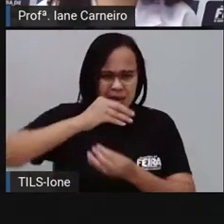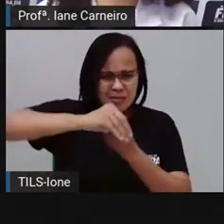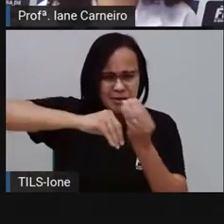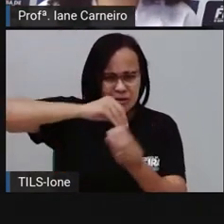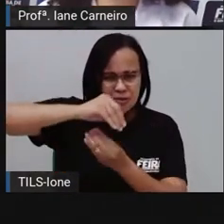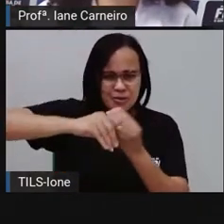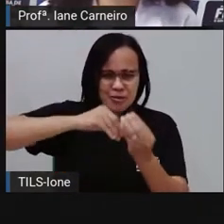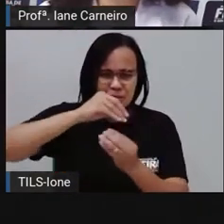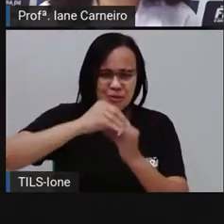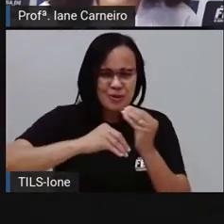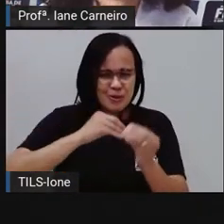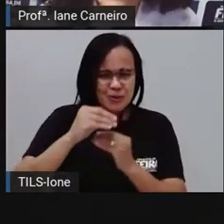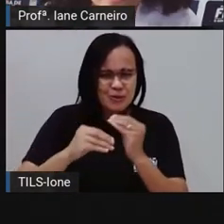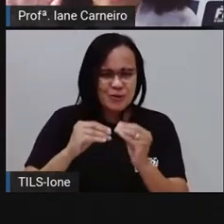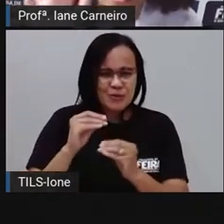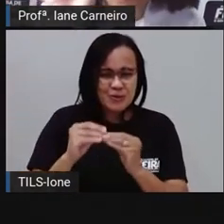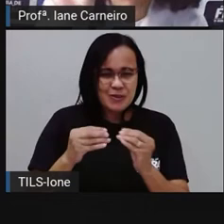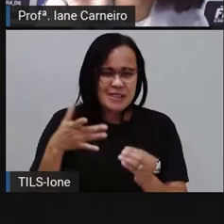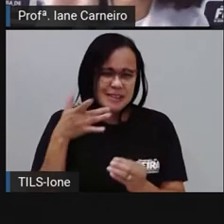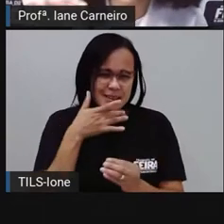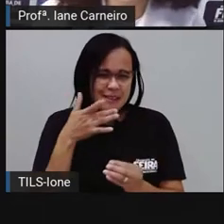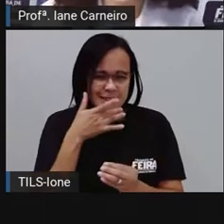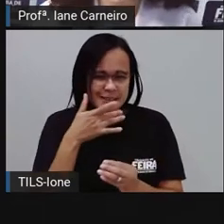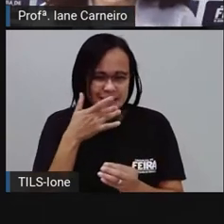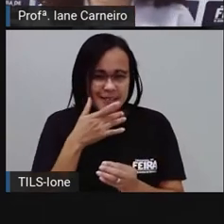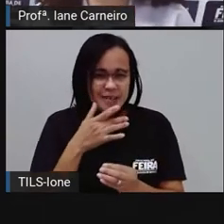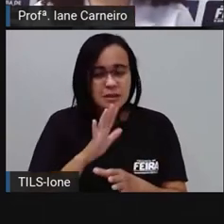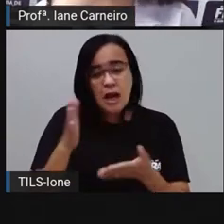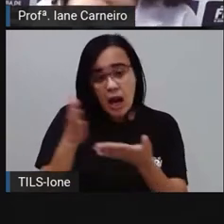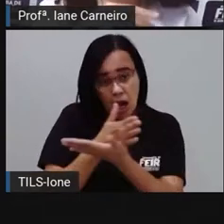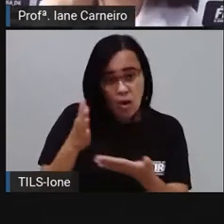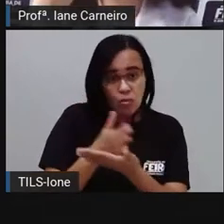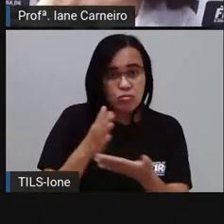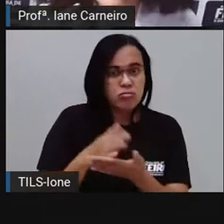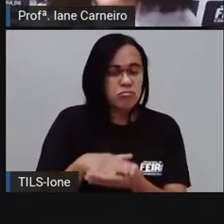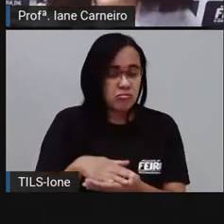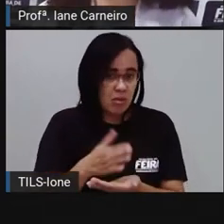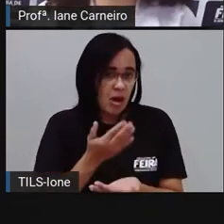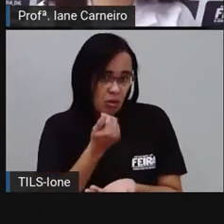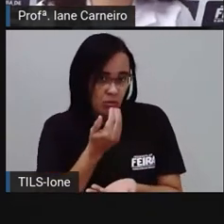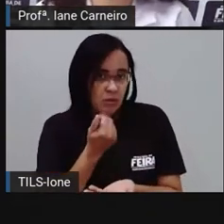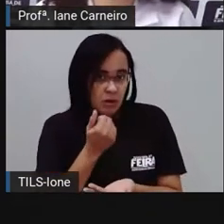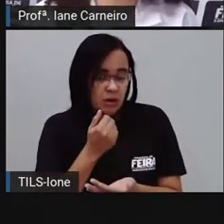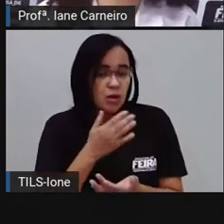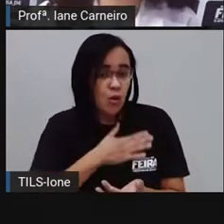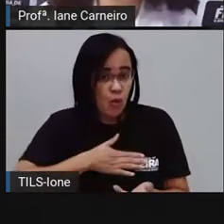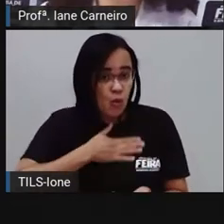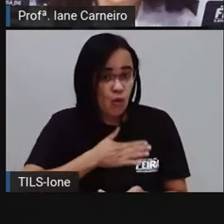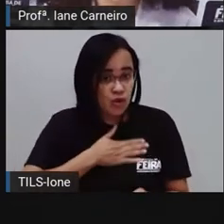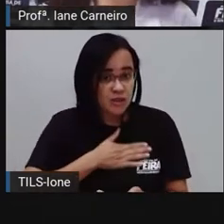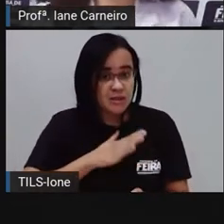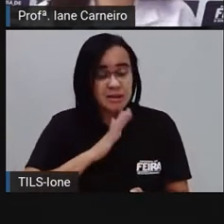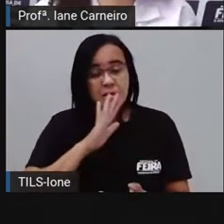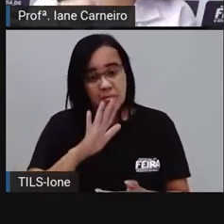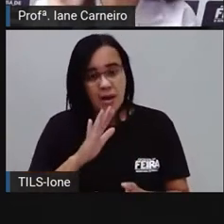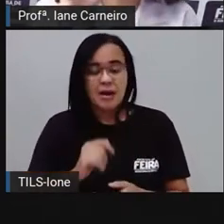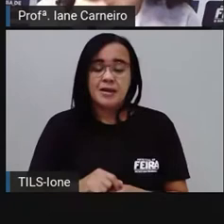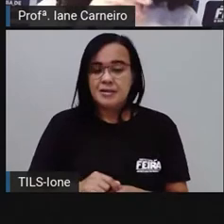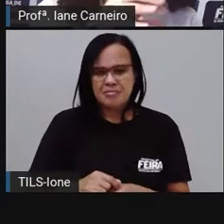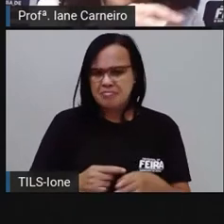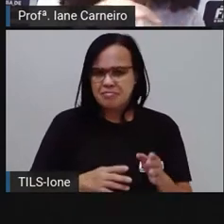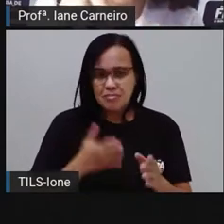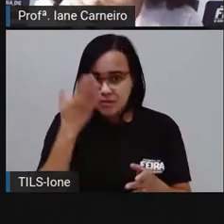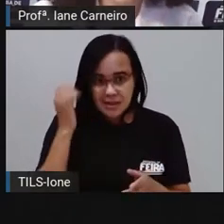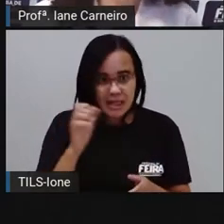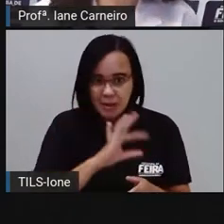bem saboroso. A Pro gosta só de algumas partes do sarapatel. A Pro não sabe nem o que identificar. Mas tem gente aqui que ama, que bota